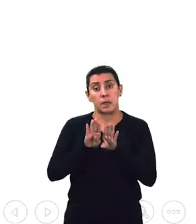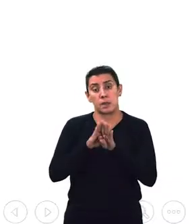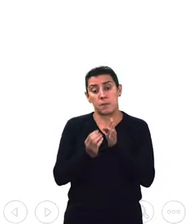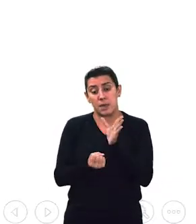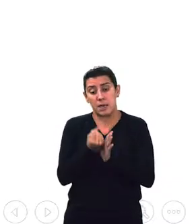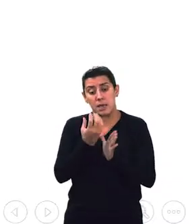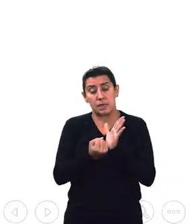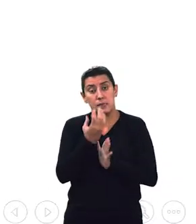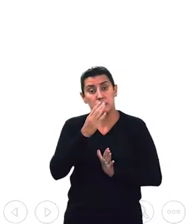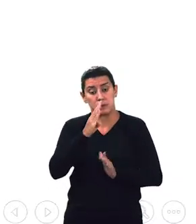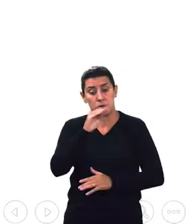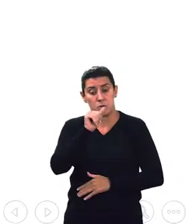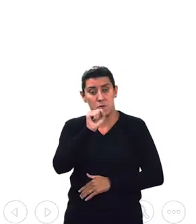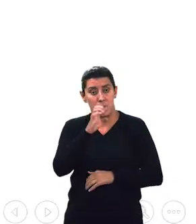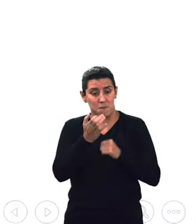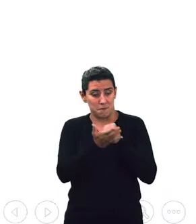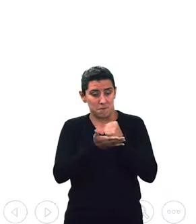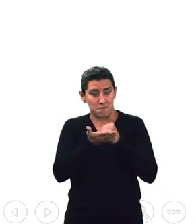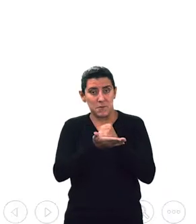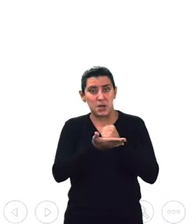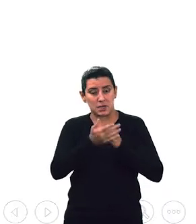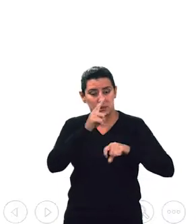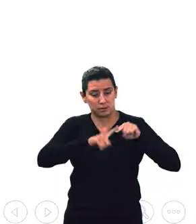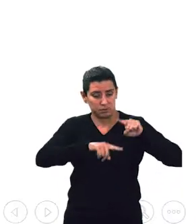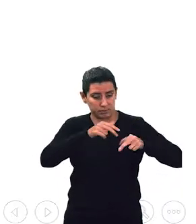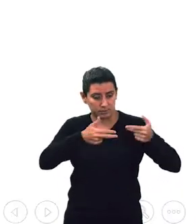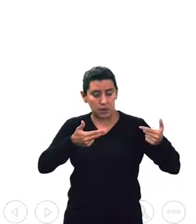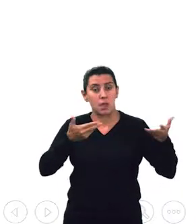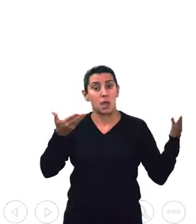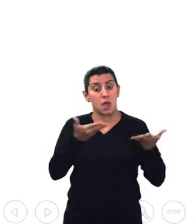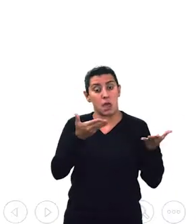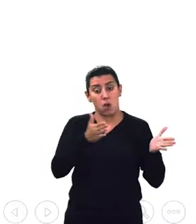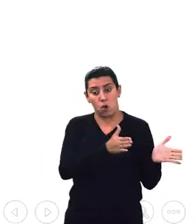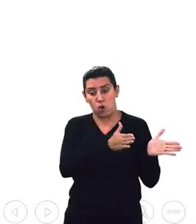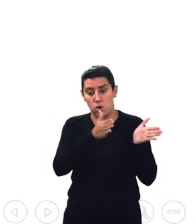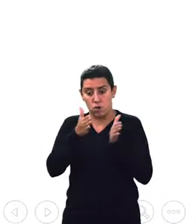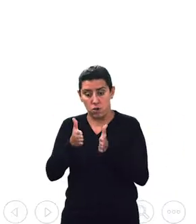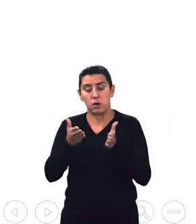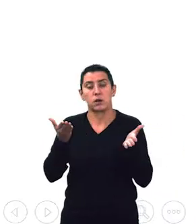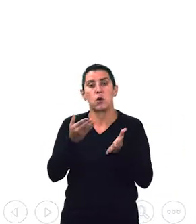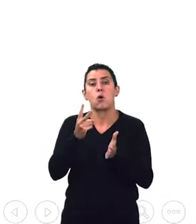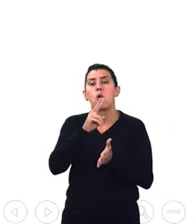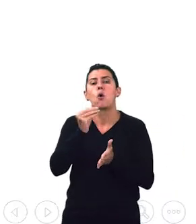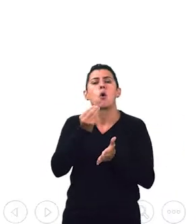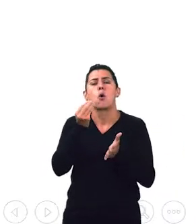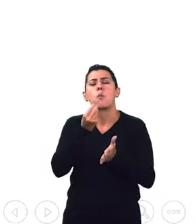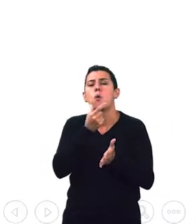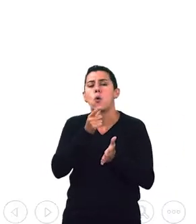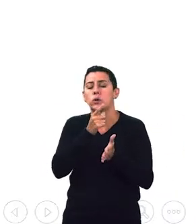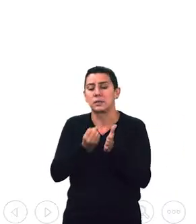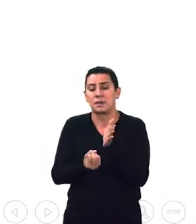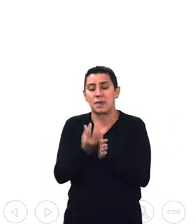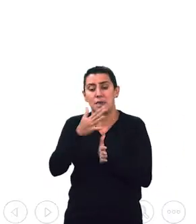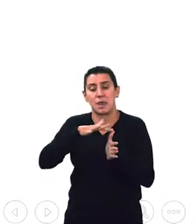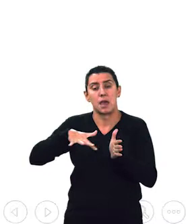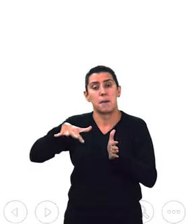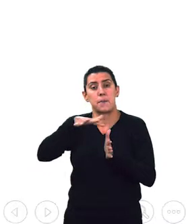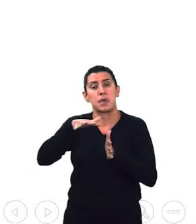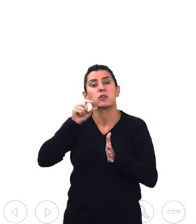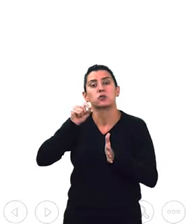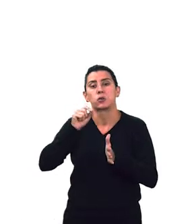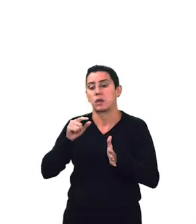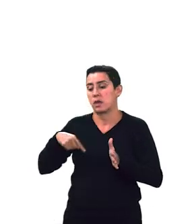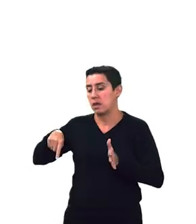de treinamento. Na sessão de hoje, falaremos sobre como criar ambientes para que profissionais possam desenvolver